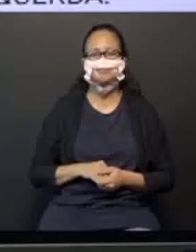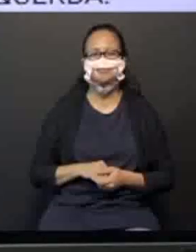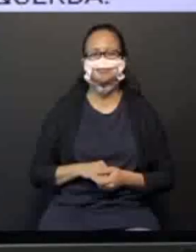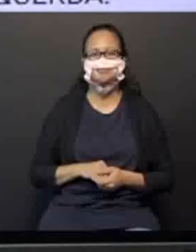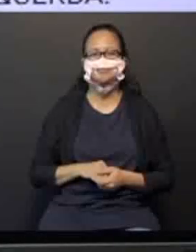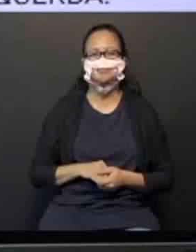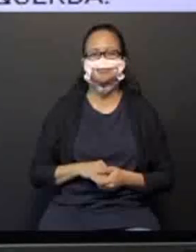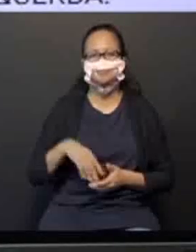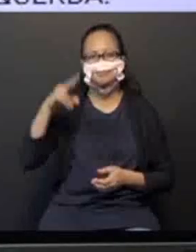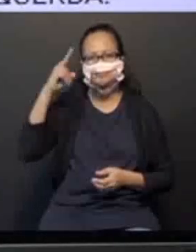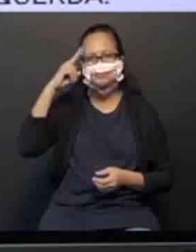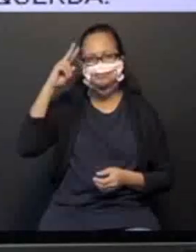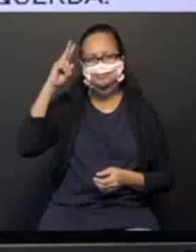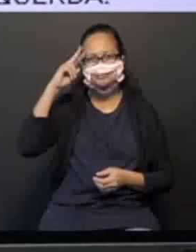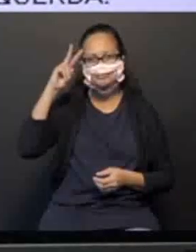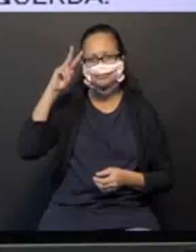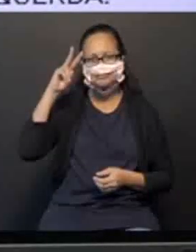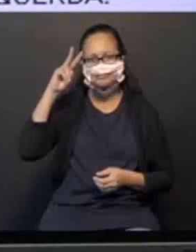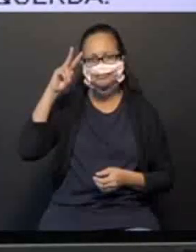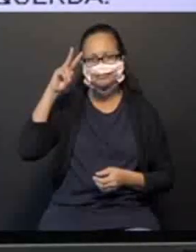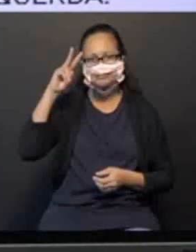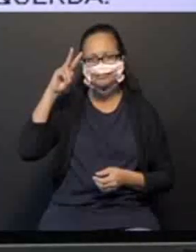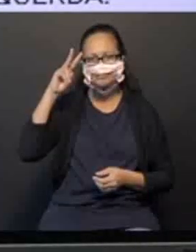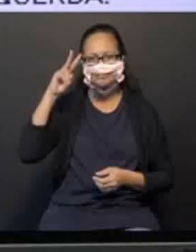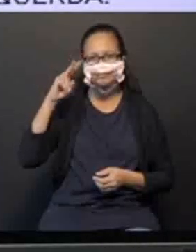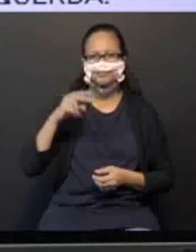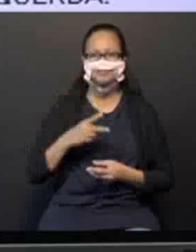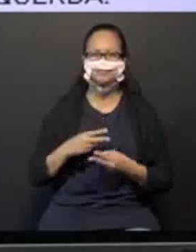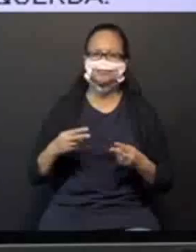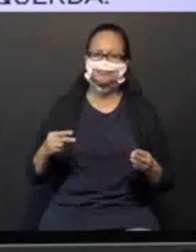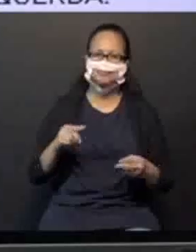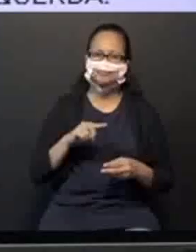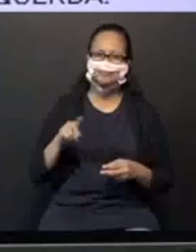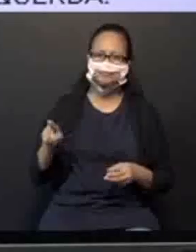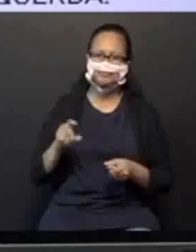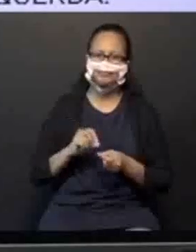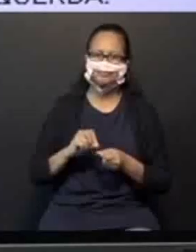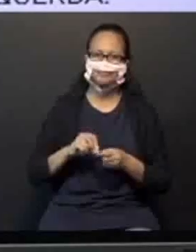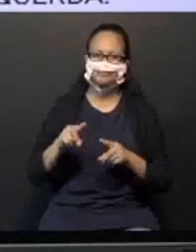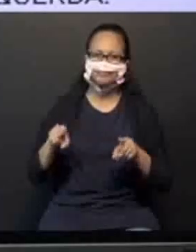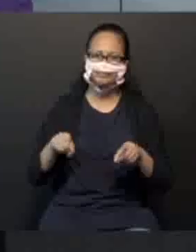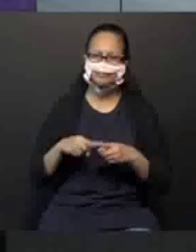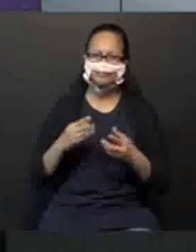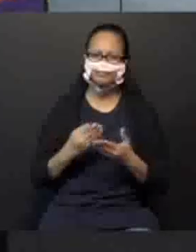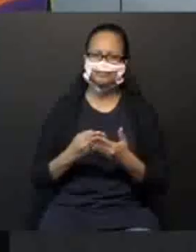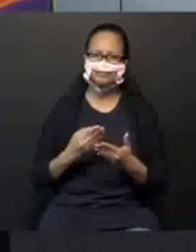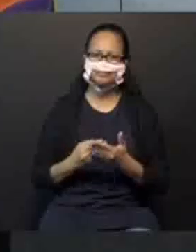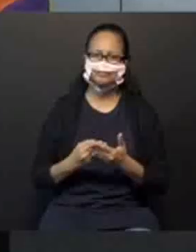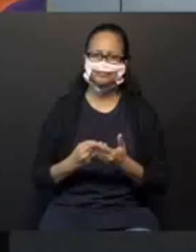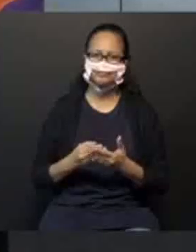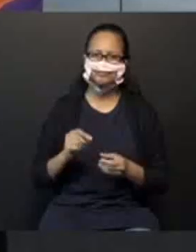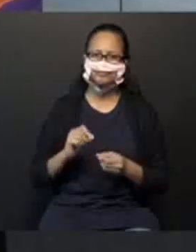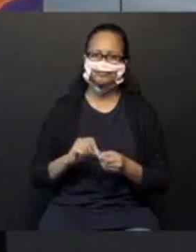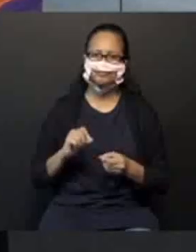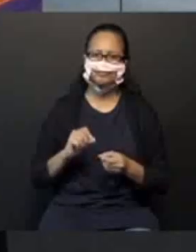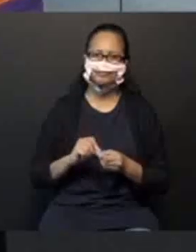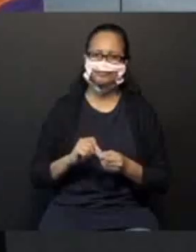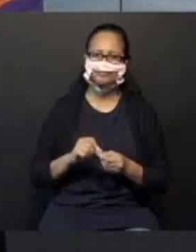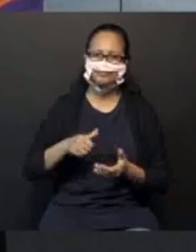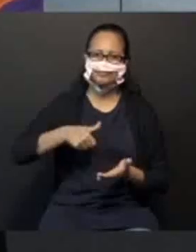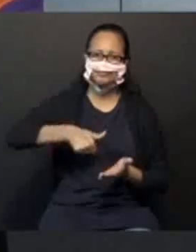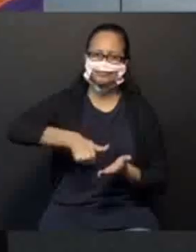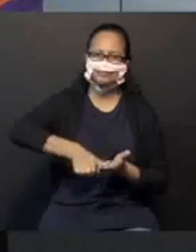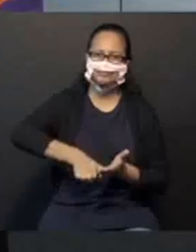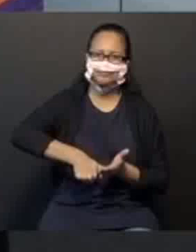Vamos relembrar, Carol, uma coisa bem gostosa que vocês fizeram na sala. Nós confeccionamos o RG. Vocês